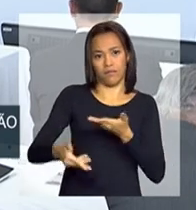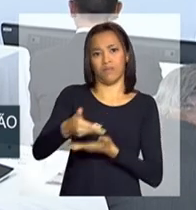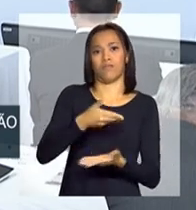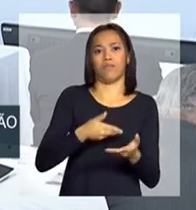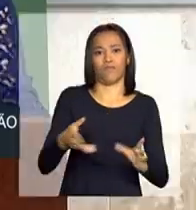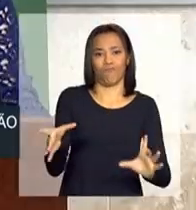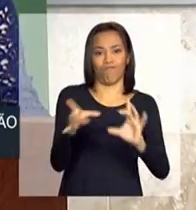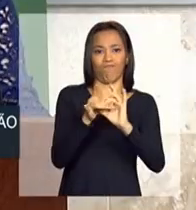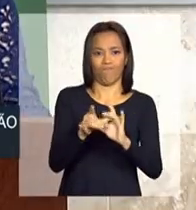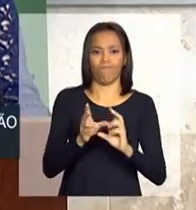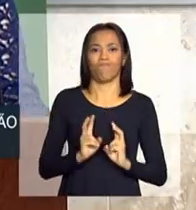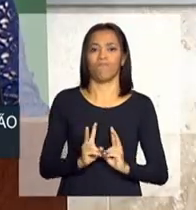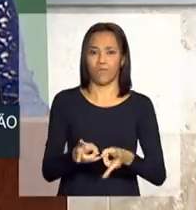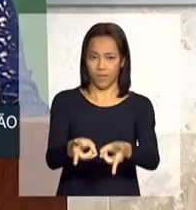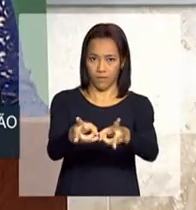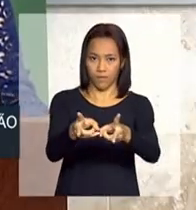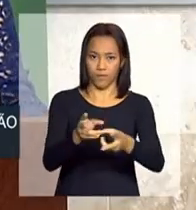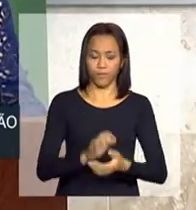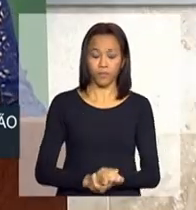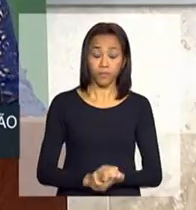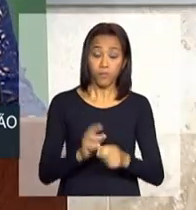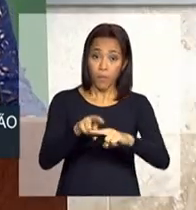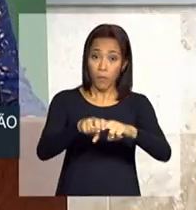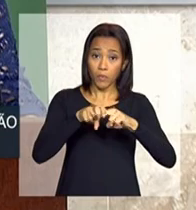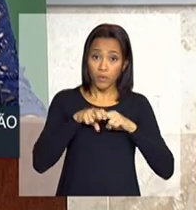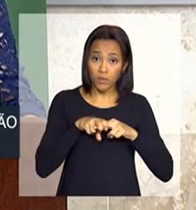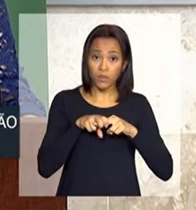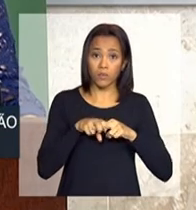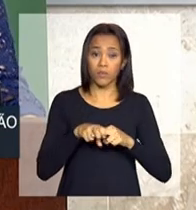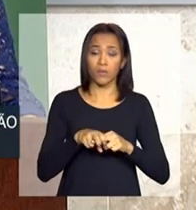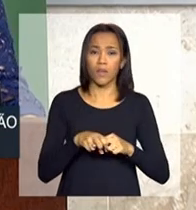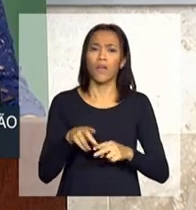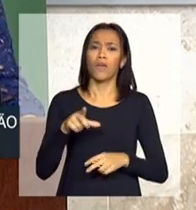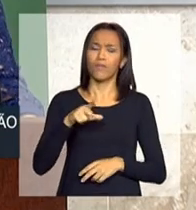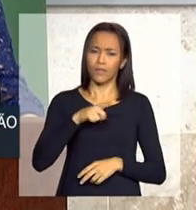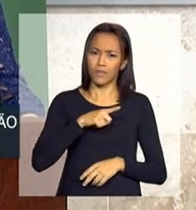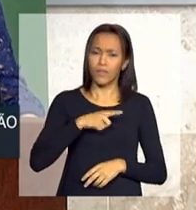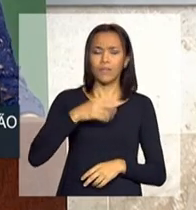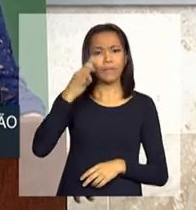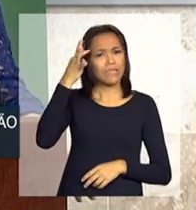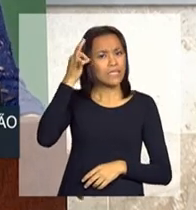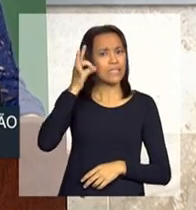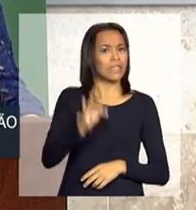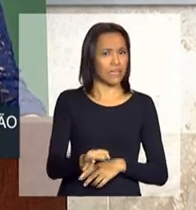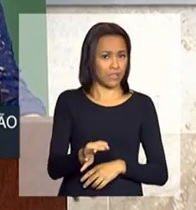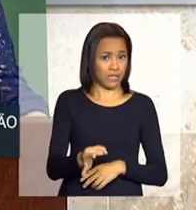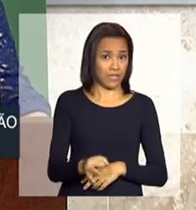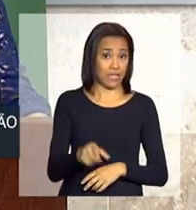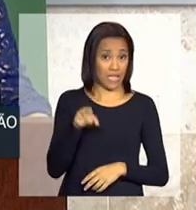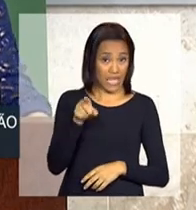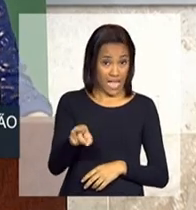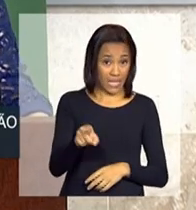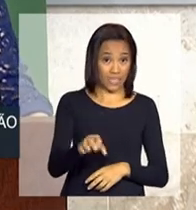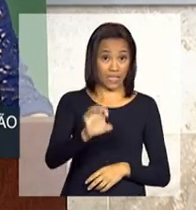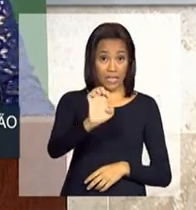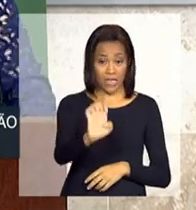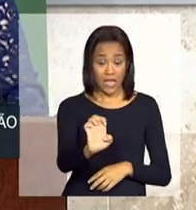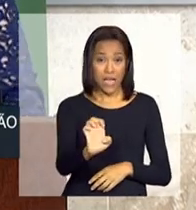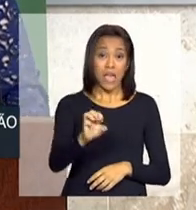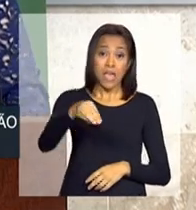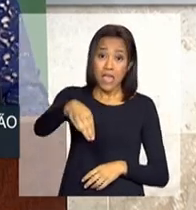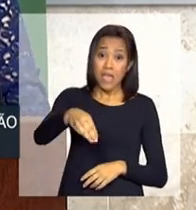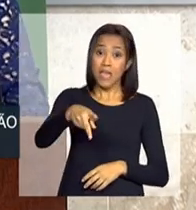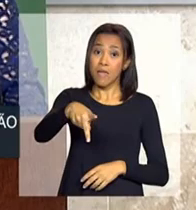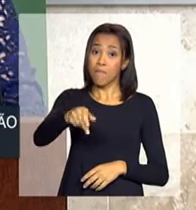foi a Embrapa. Por isso, eu tenho certeza, essa Embrapa da indústria, que é a Embrapa,